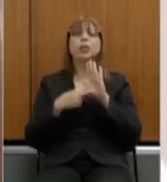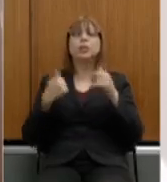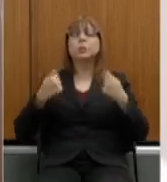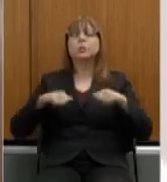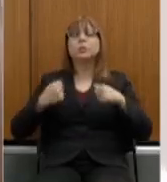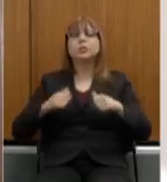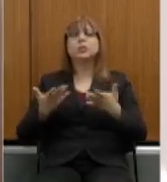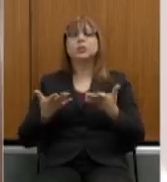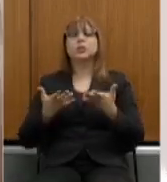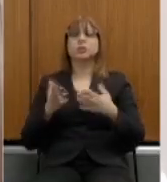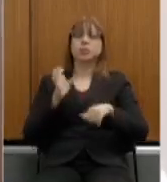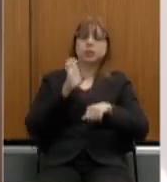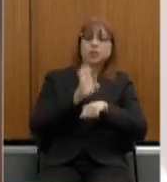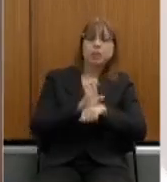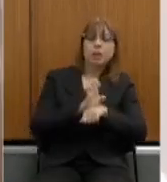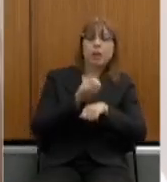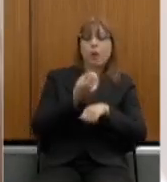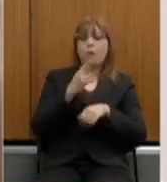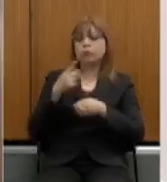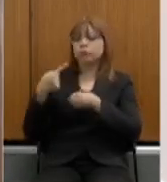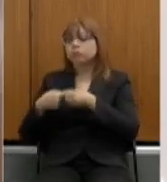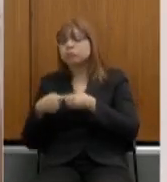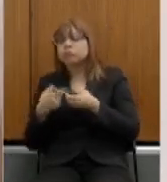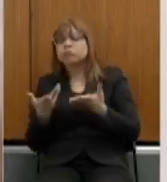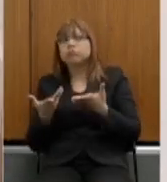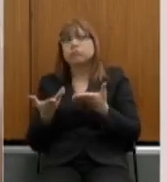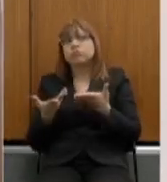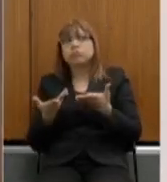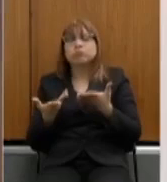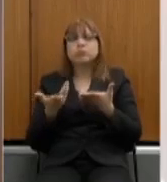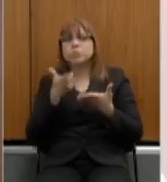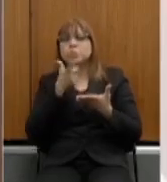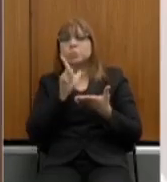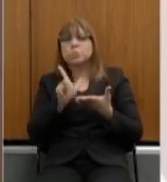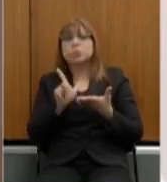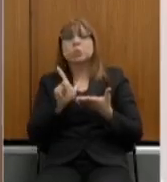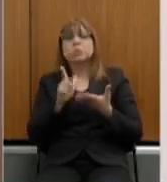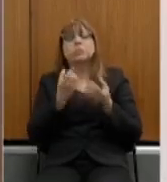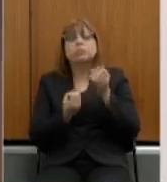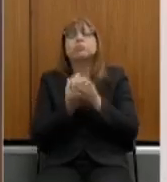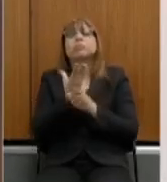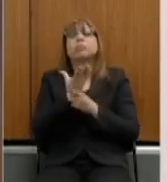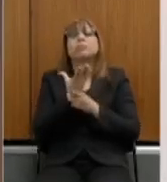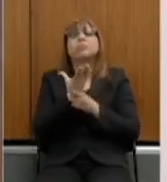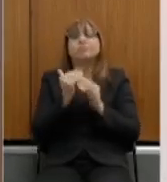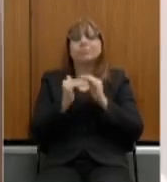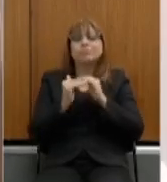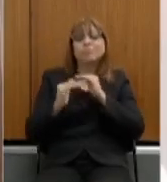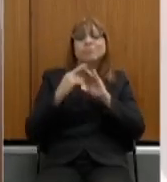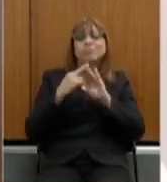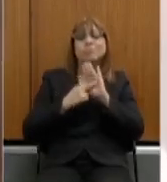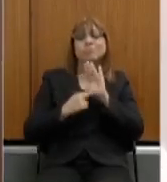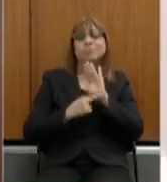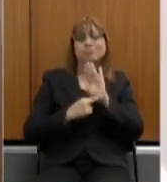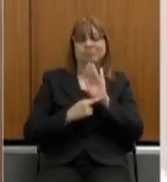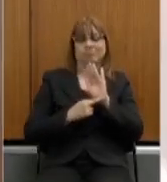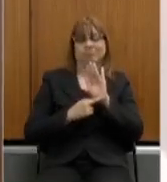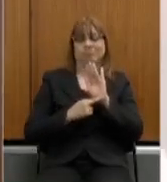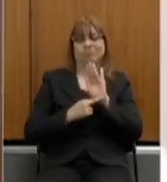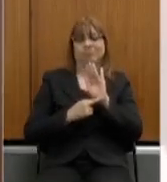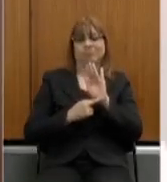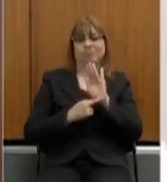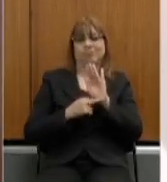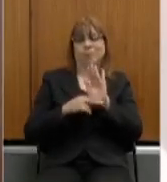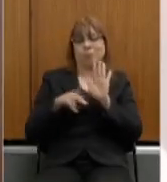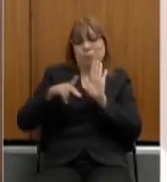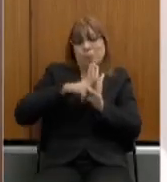o Estado ou o município fazer para regulamentar o seu sistema previdenciário. A gente tinha uma preocupação